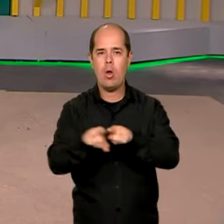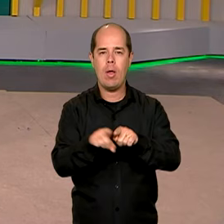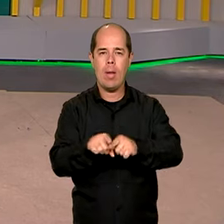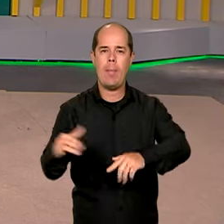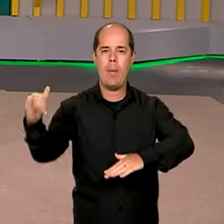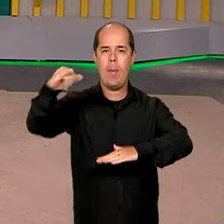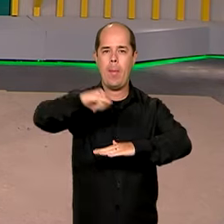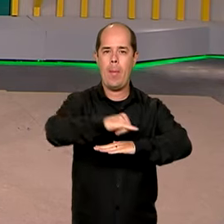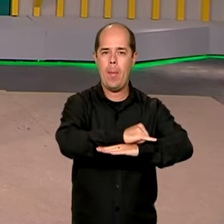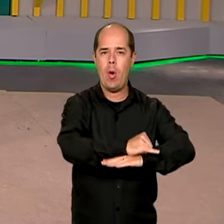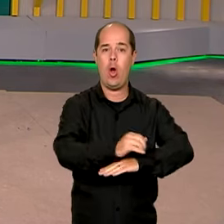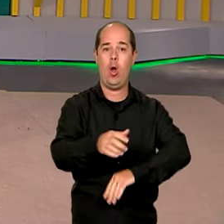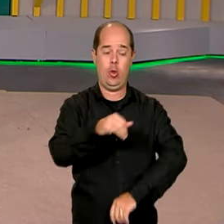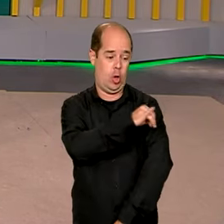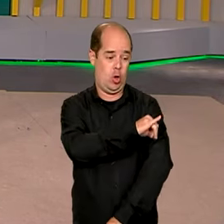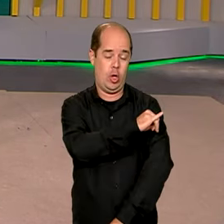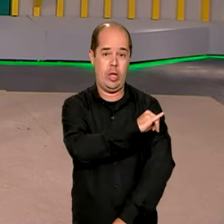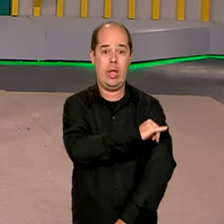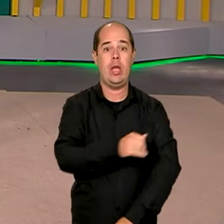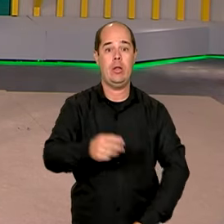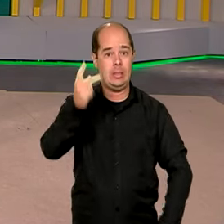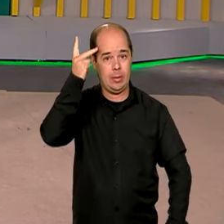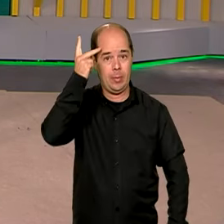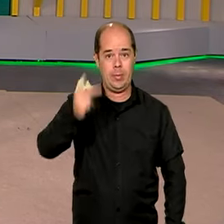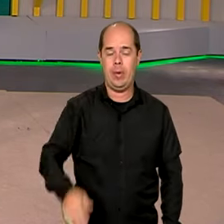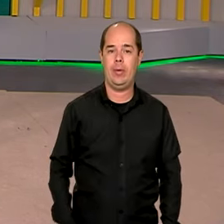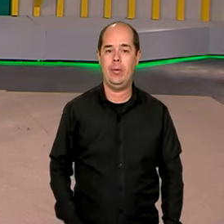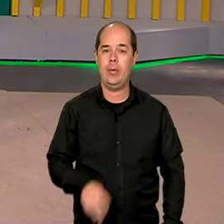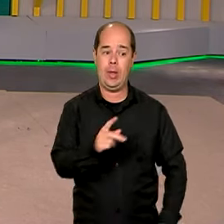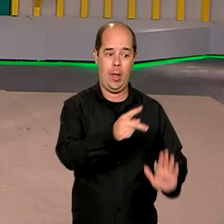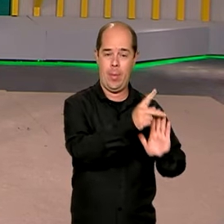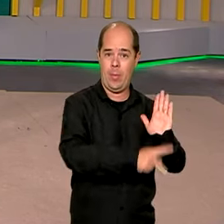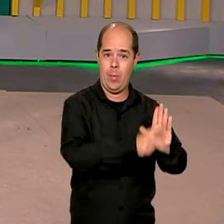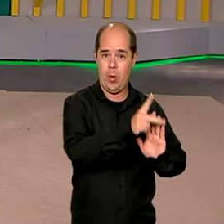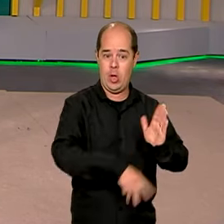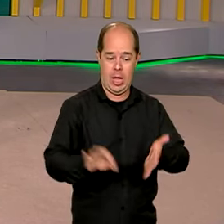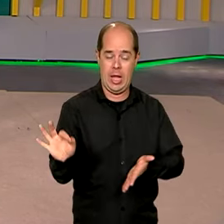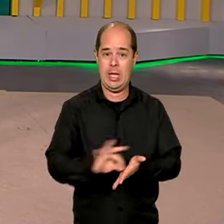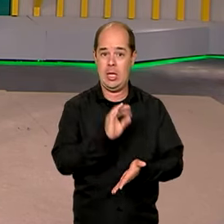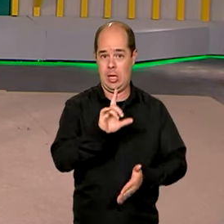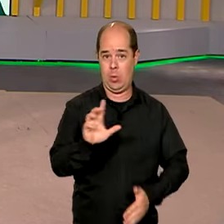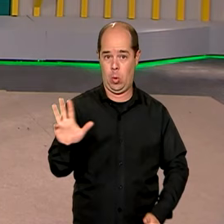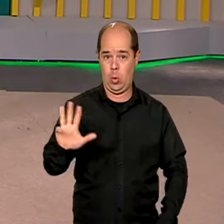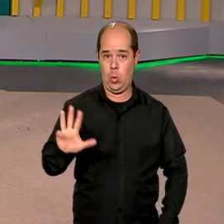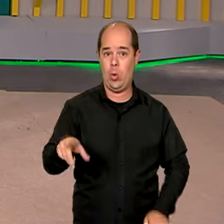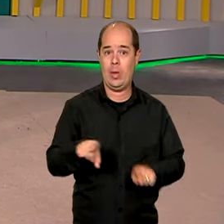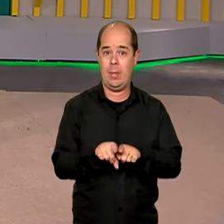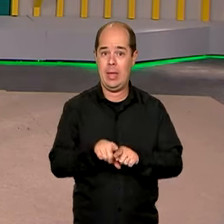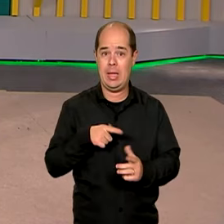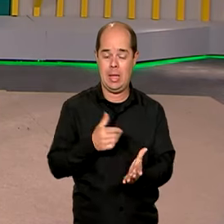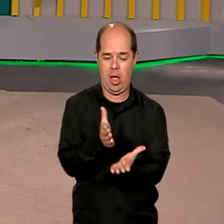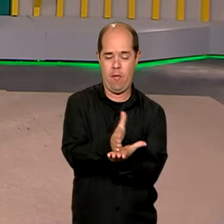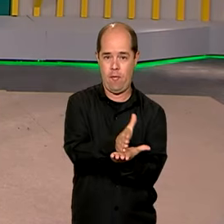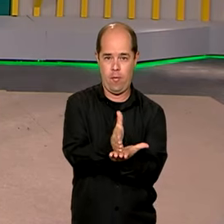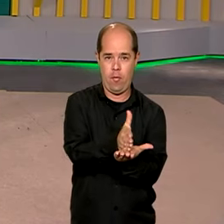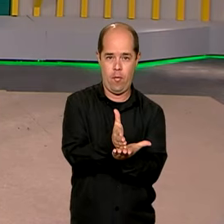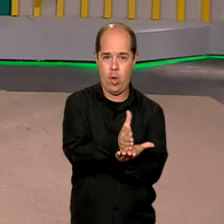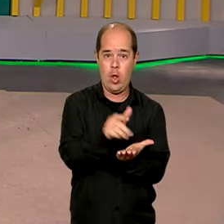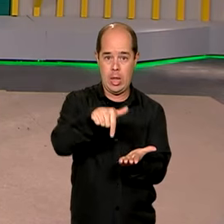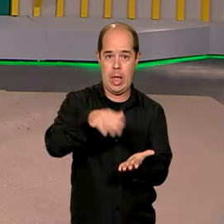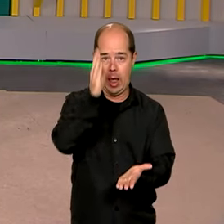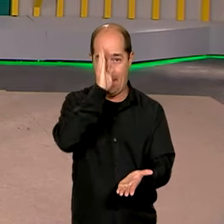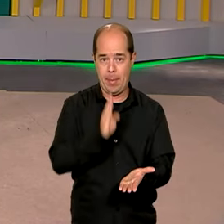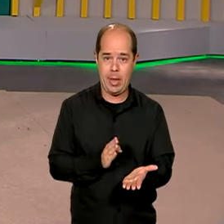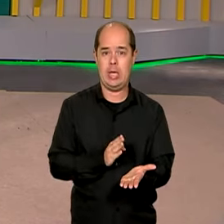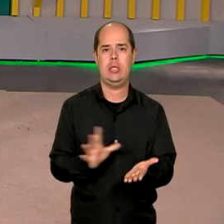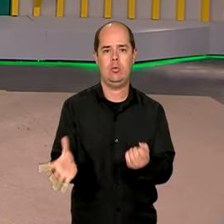decreto assinado pelo presidente Lula prevê também reforço da segurança na faixa de fronteira do Brasil com outros países, com